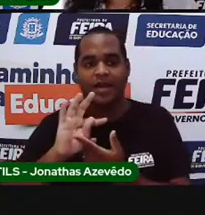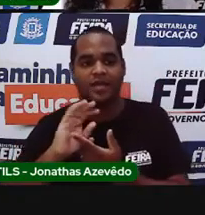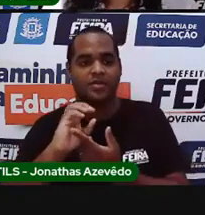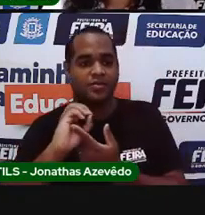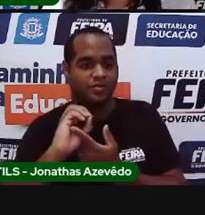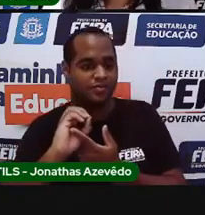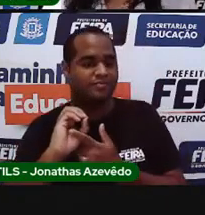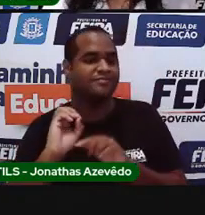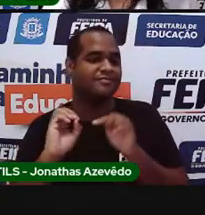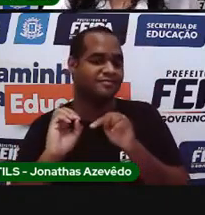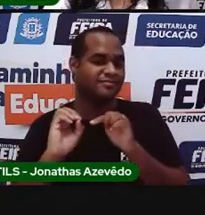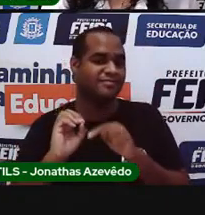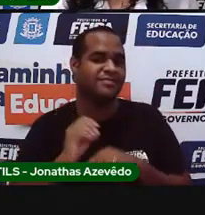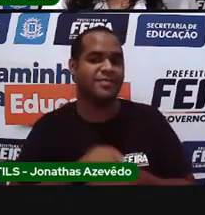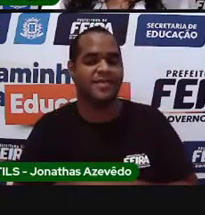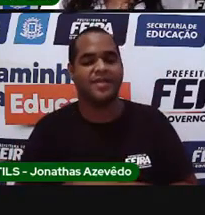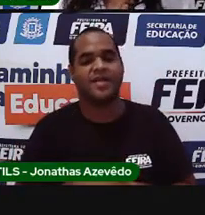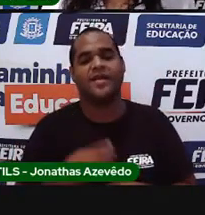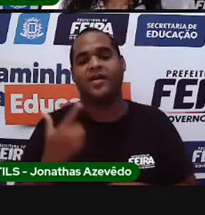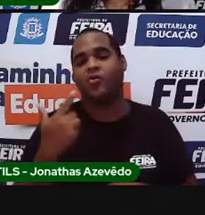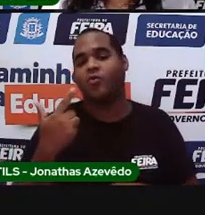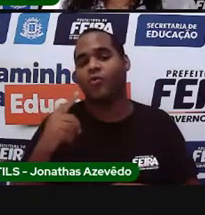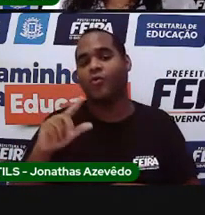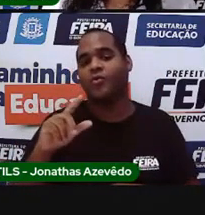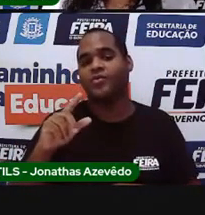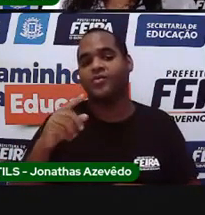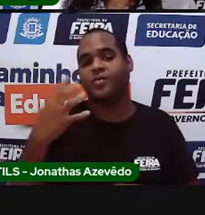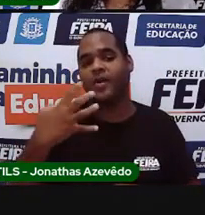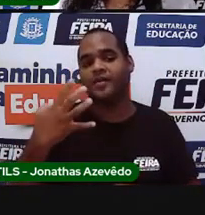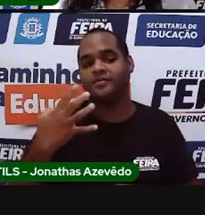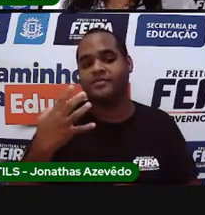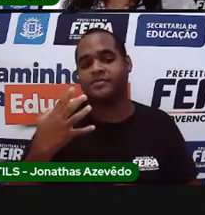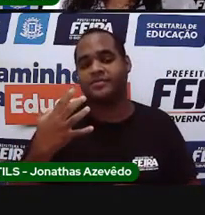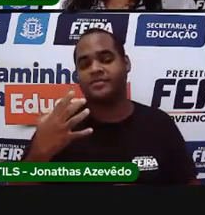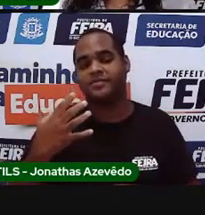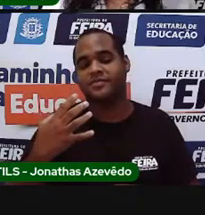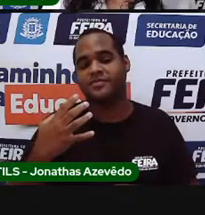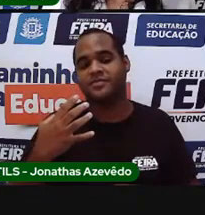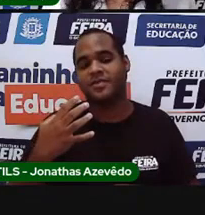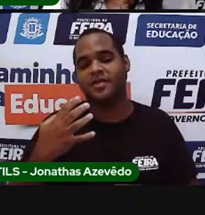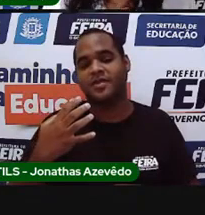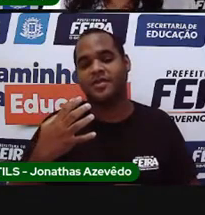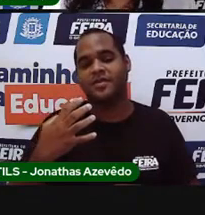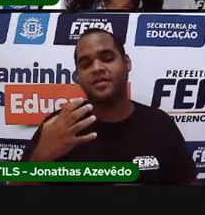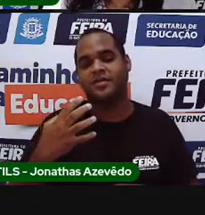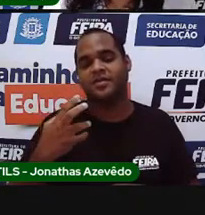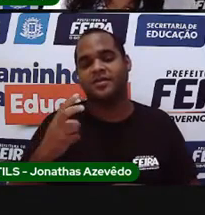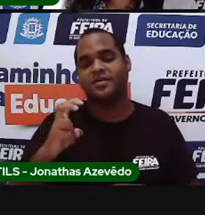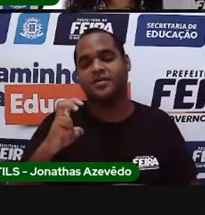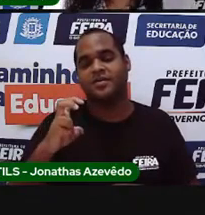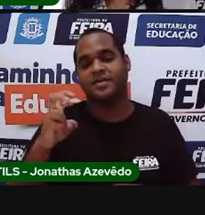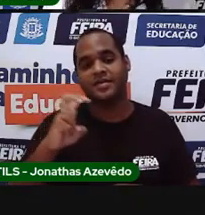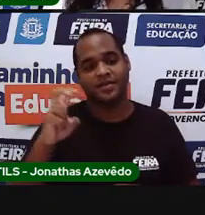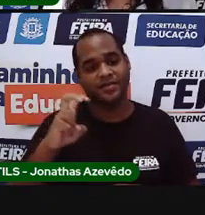Quem vem depois do quarto? Quem